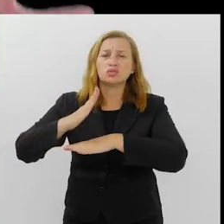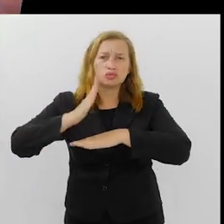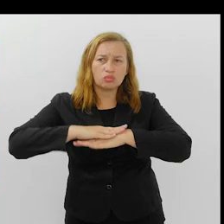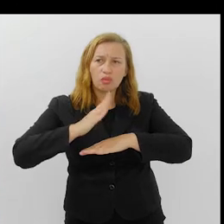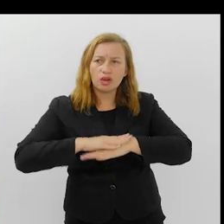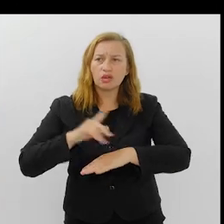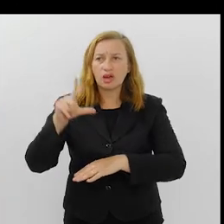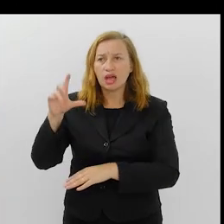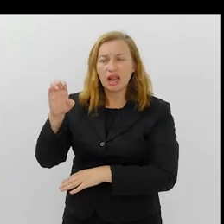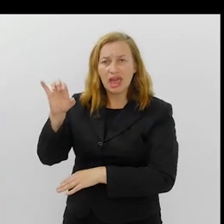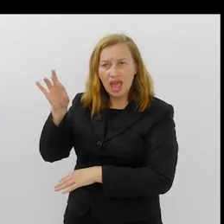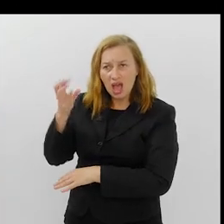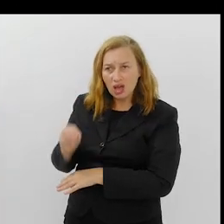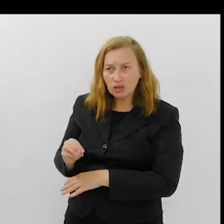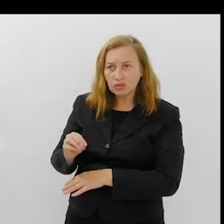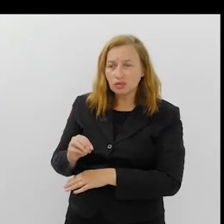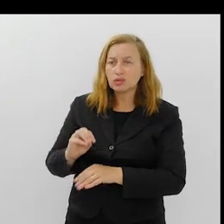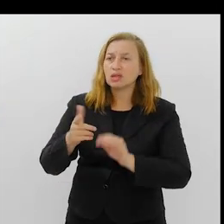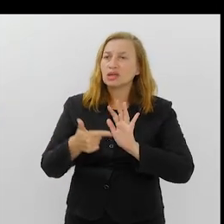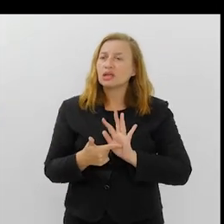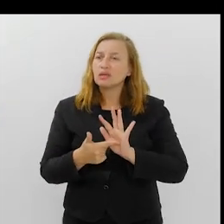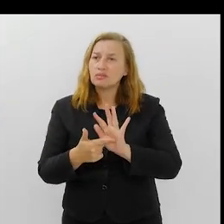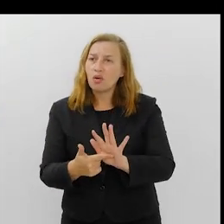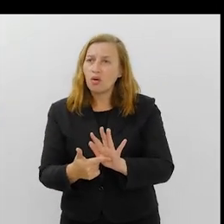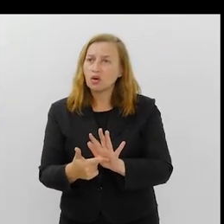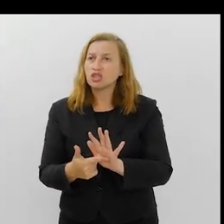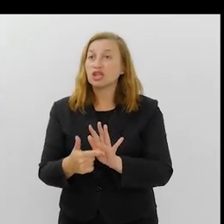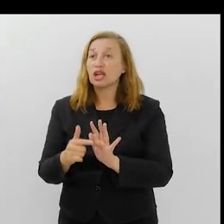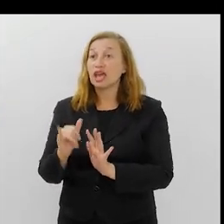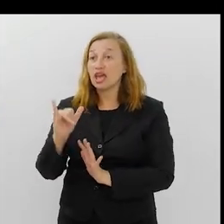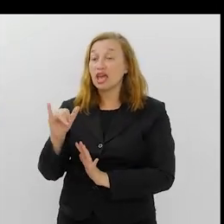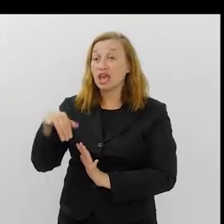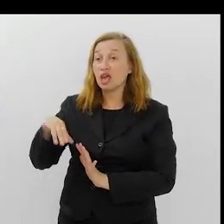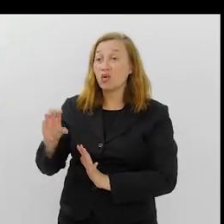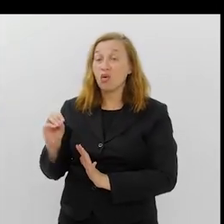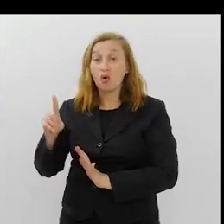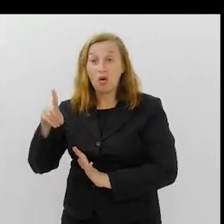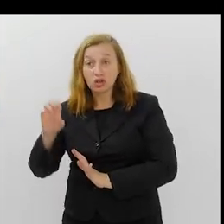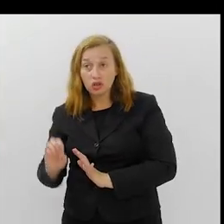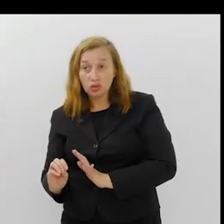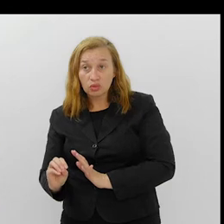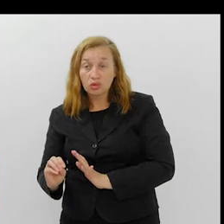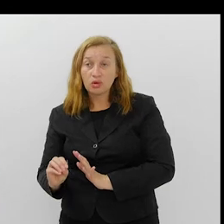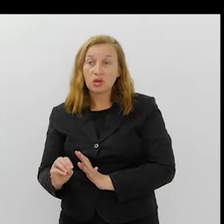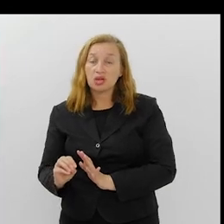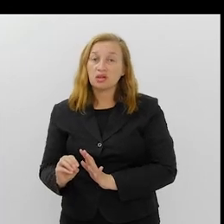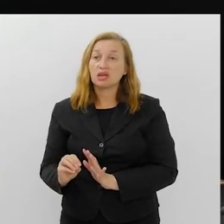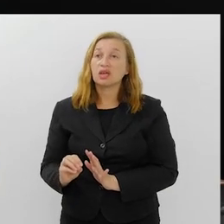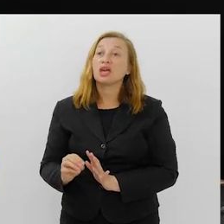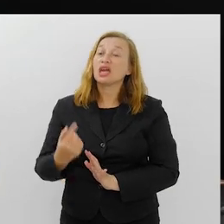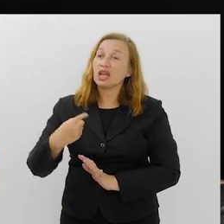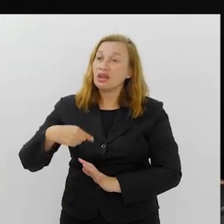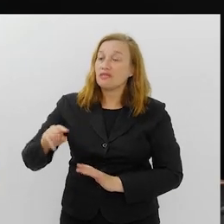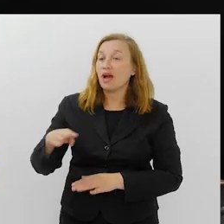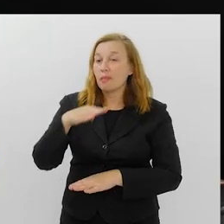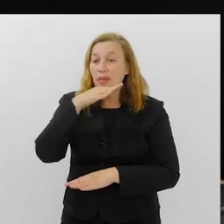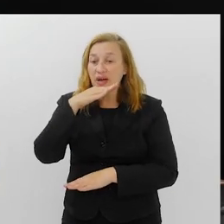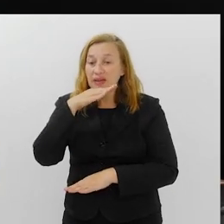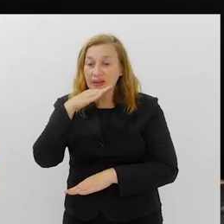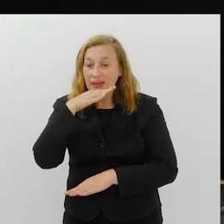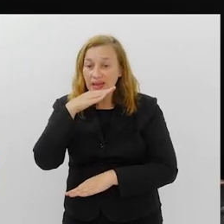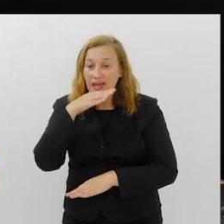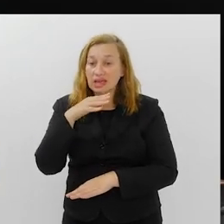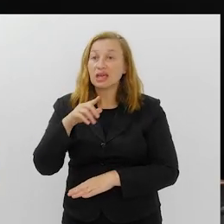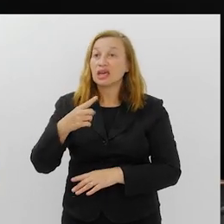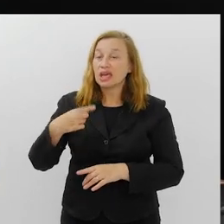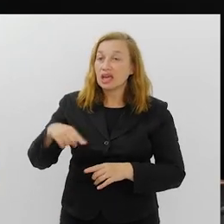no momento do Leandro, que ele aparece. O Leandro é muito icônico, ele vem de um desconhecimento total e vai fazer a Mangueira, faz